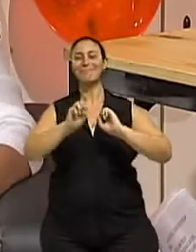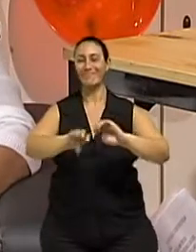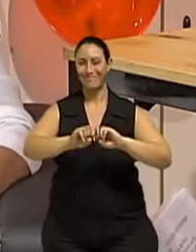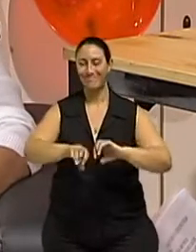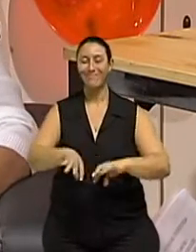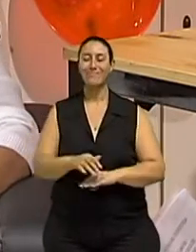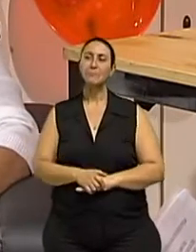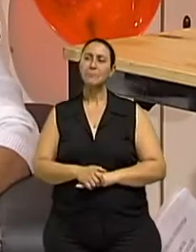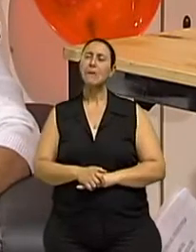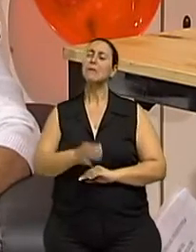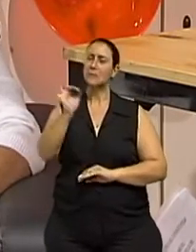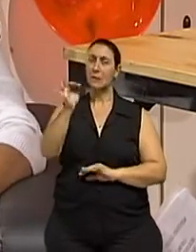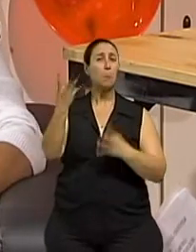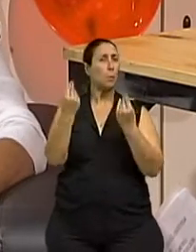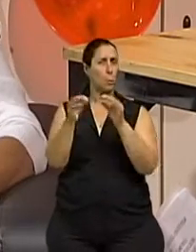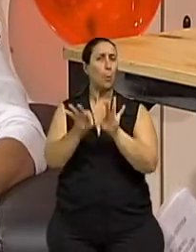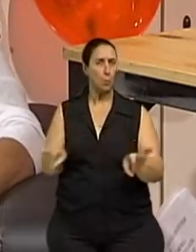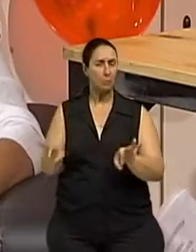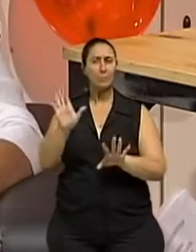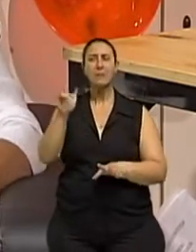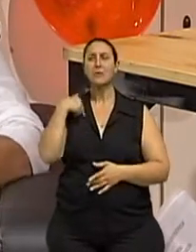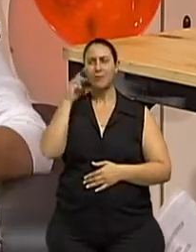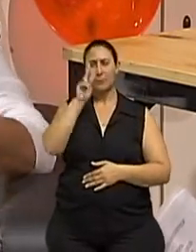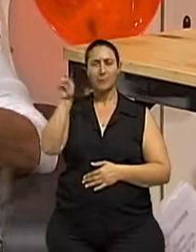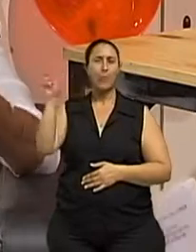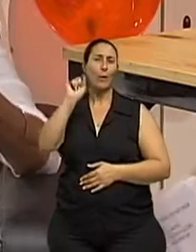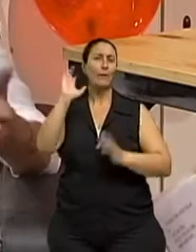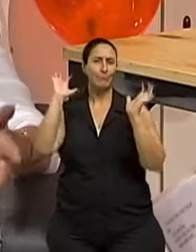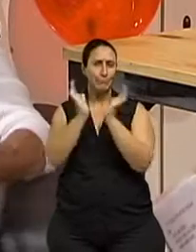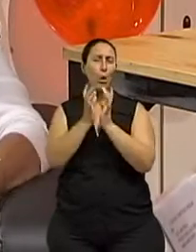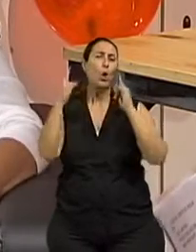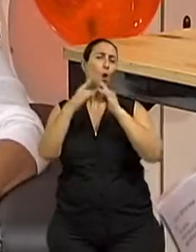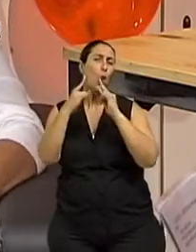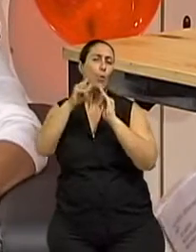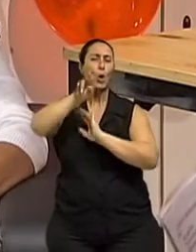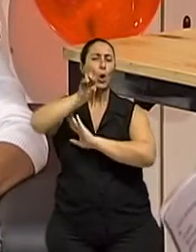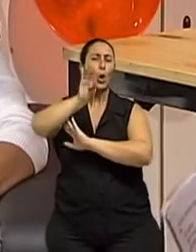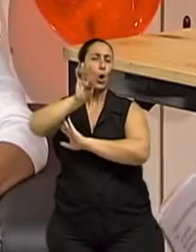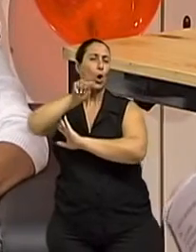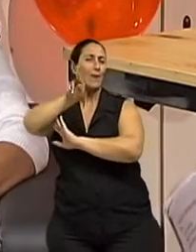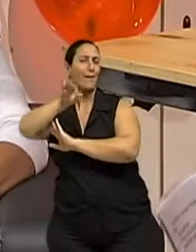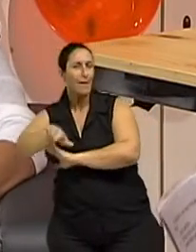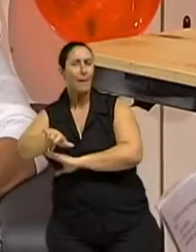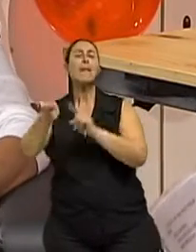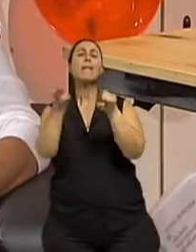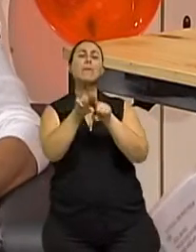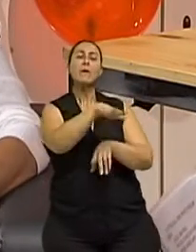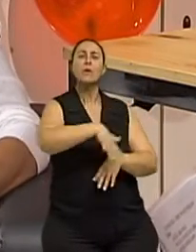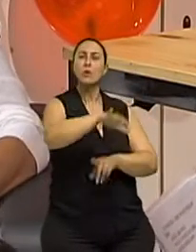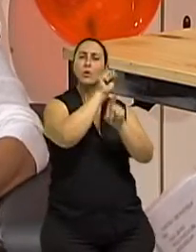tu observares, assim, nos rótares, clube e sociedades filantrópicas, os